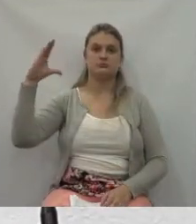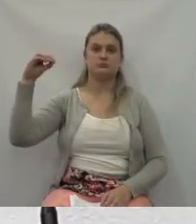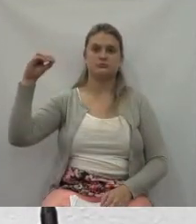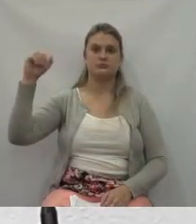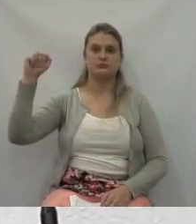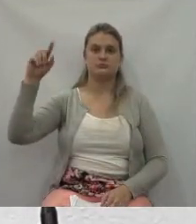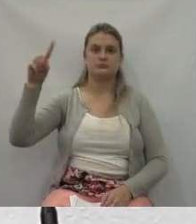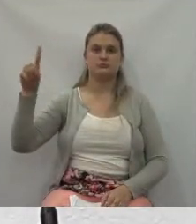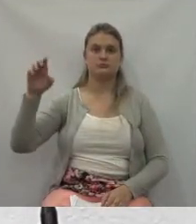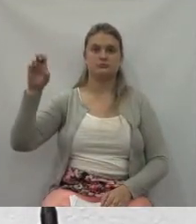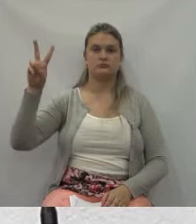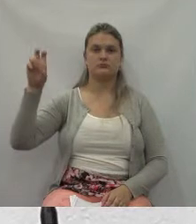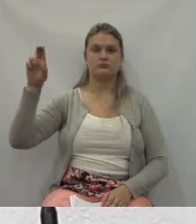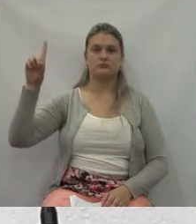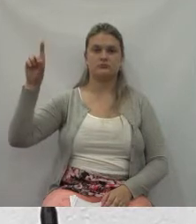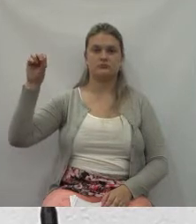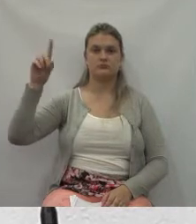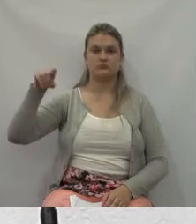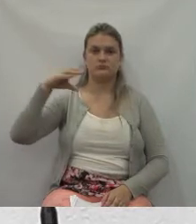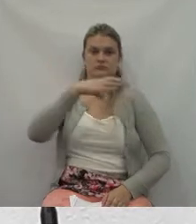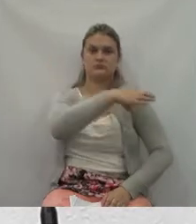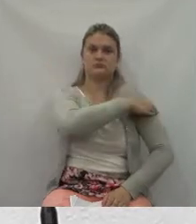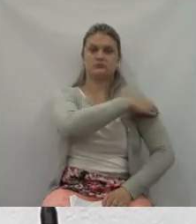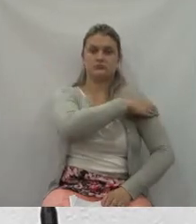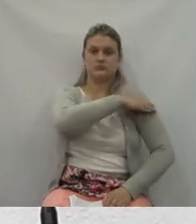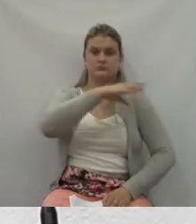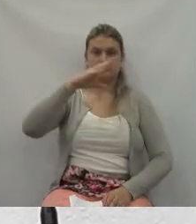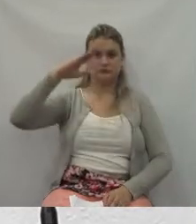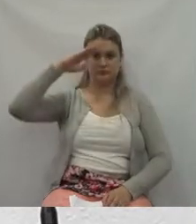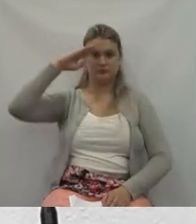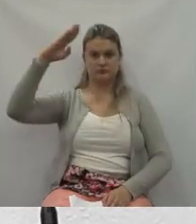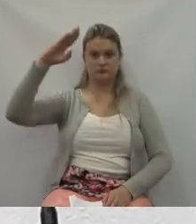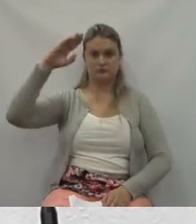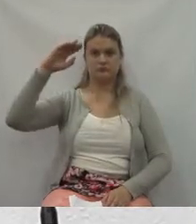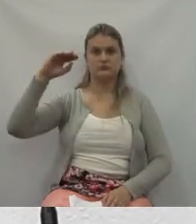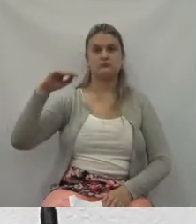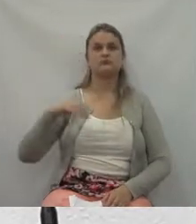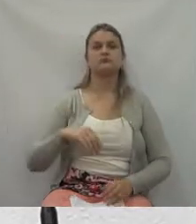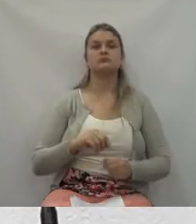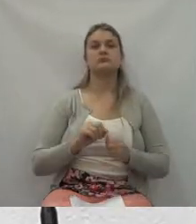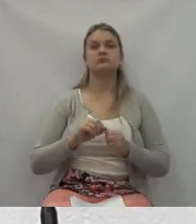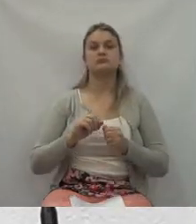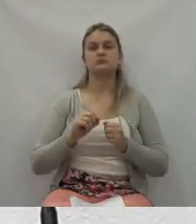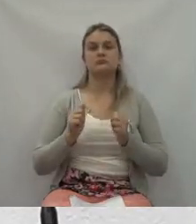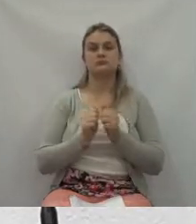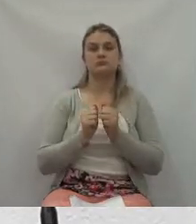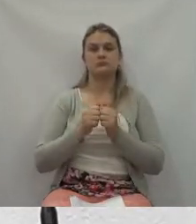do Exército de Engenharia e Combate, sediado em Porto União.